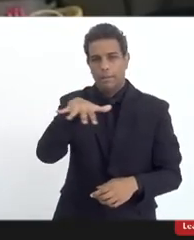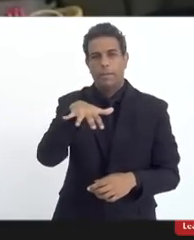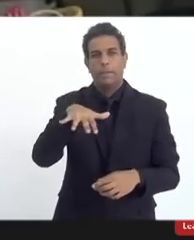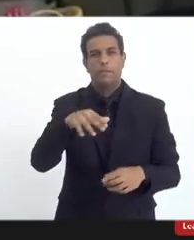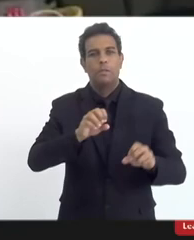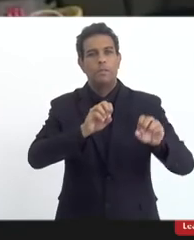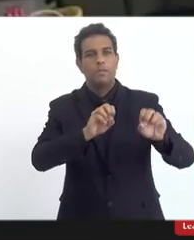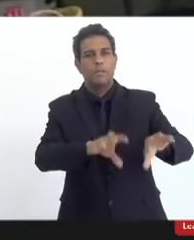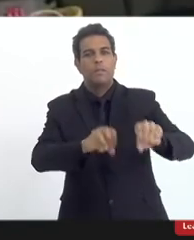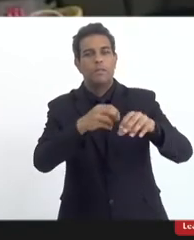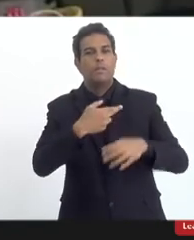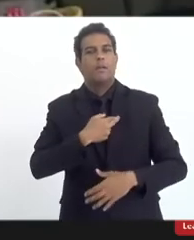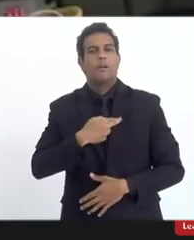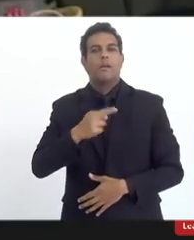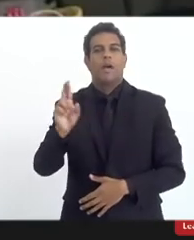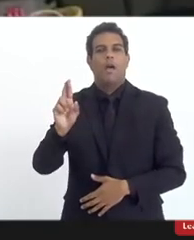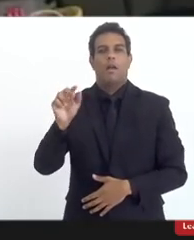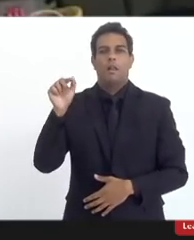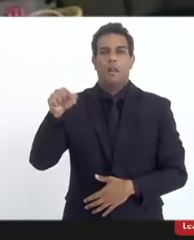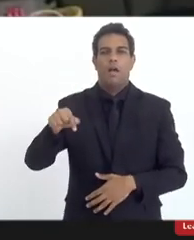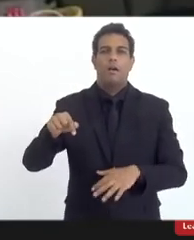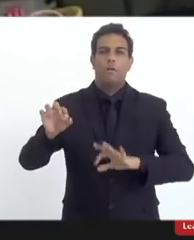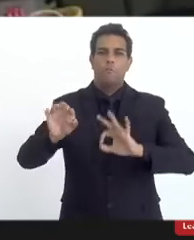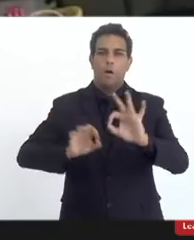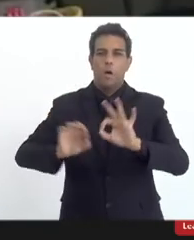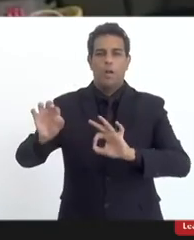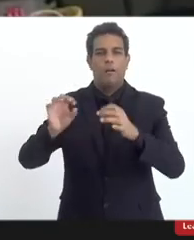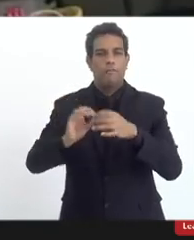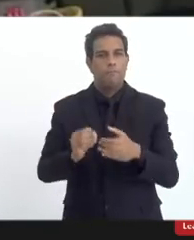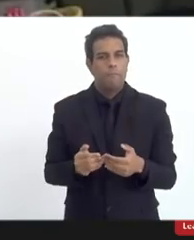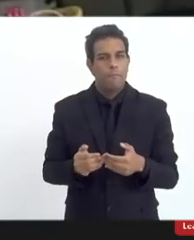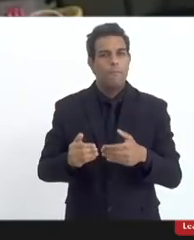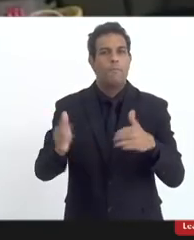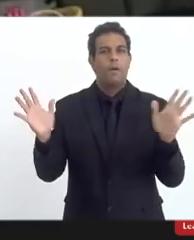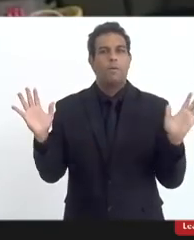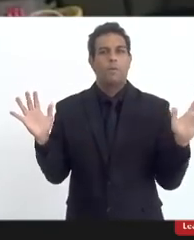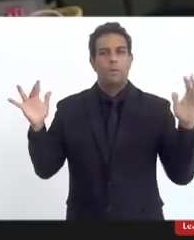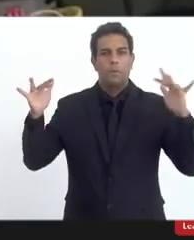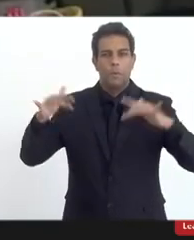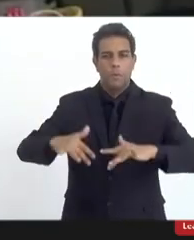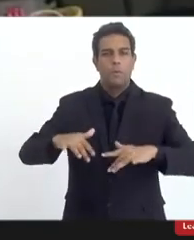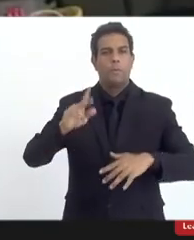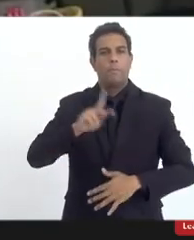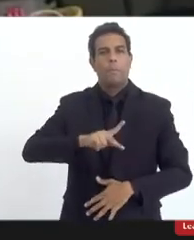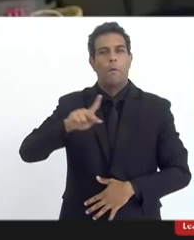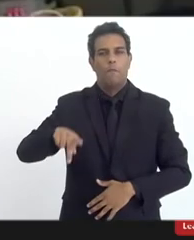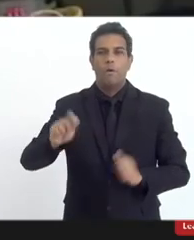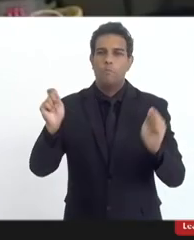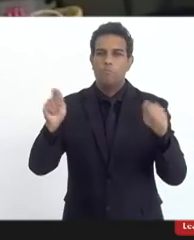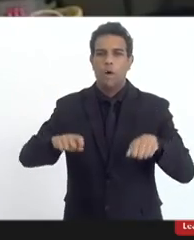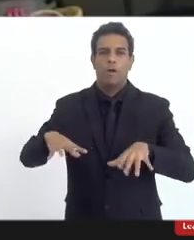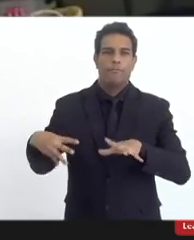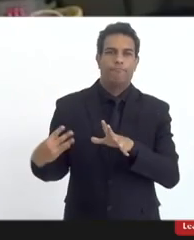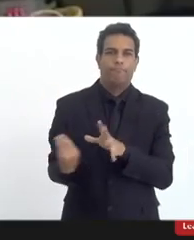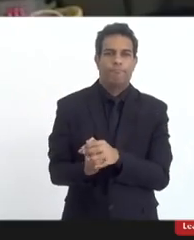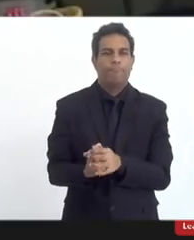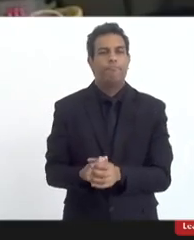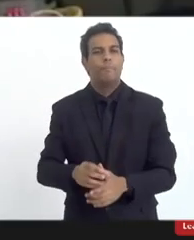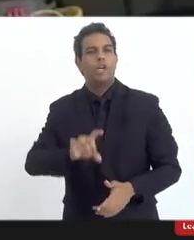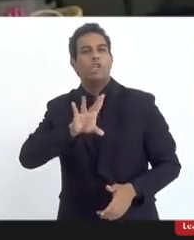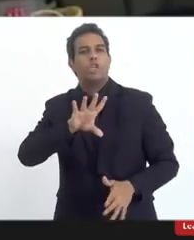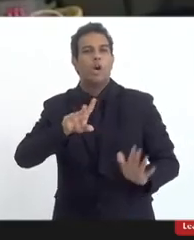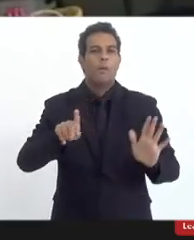religioso mas é um projeto que é aberto a todos os professores não é um projeto para